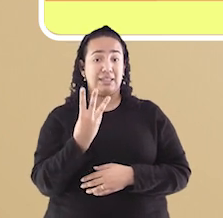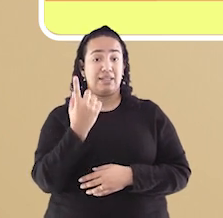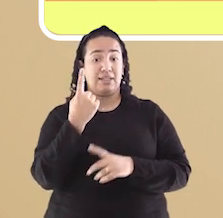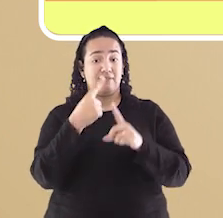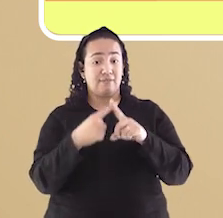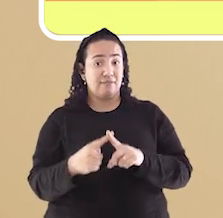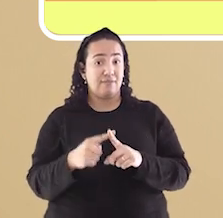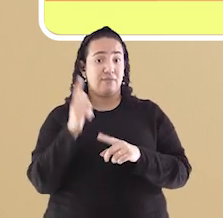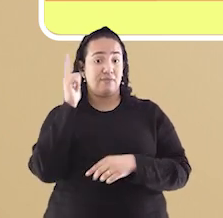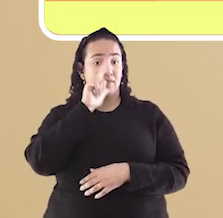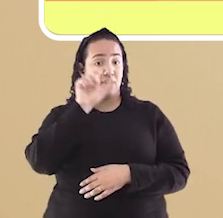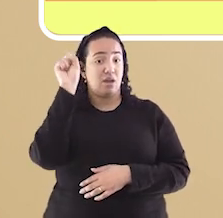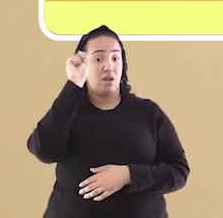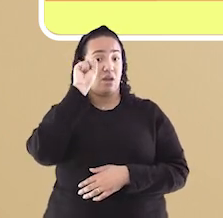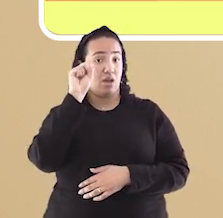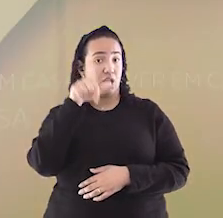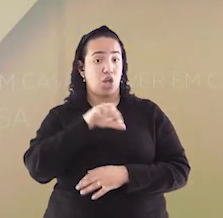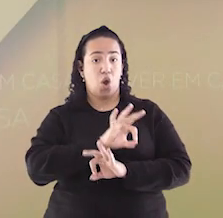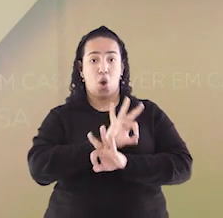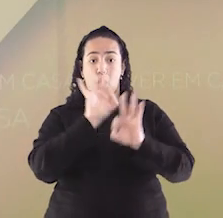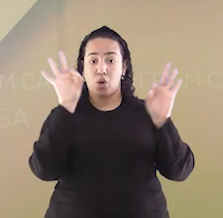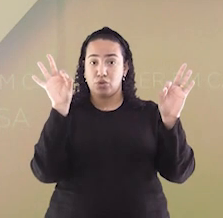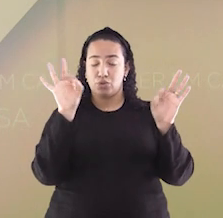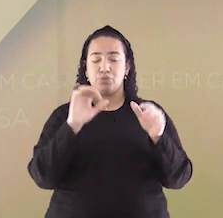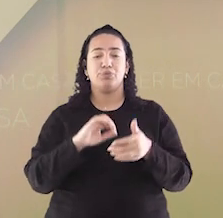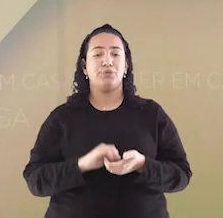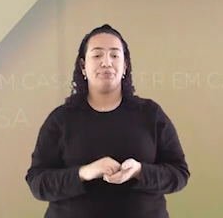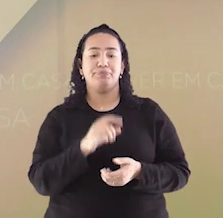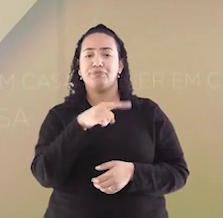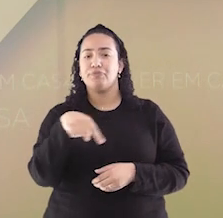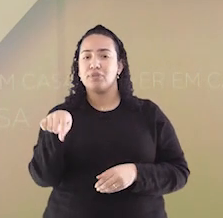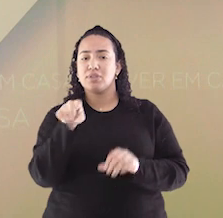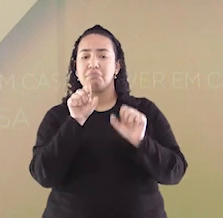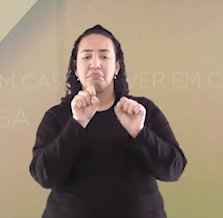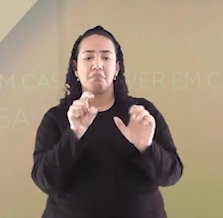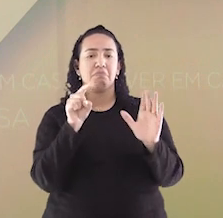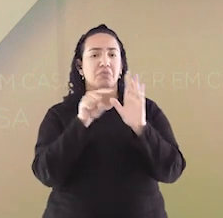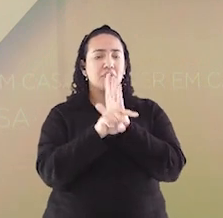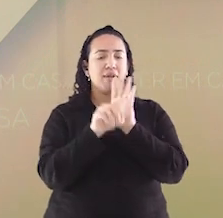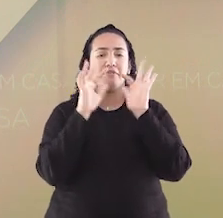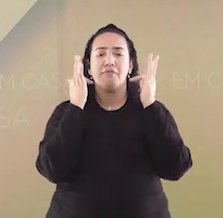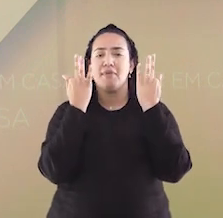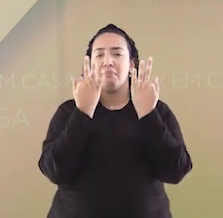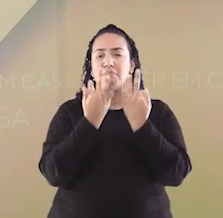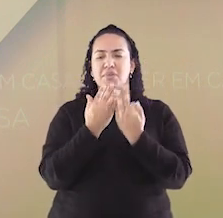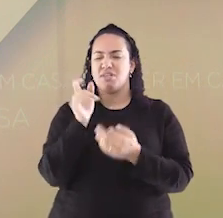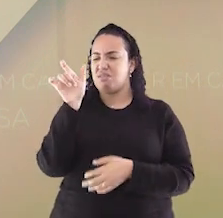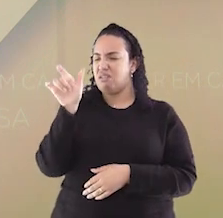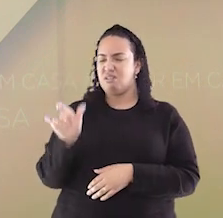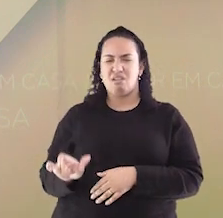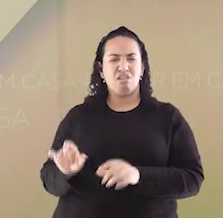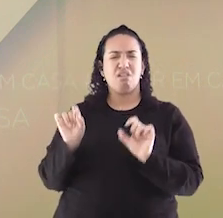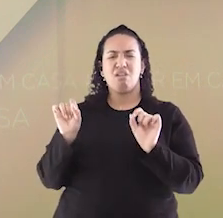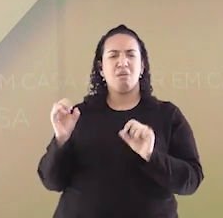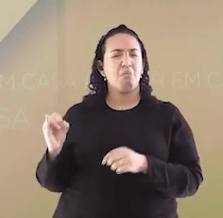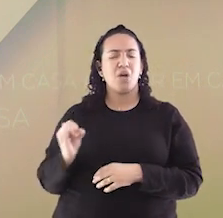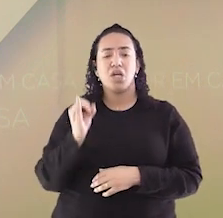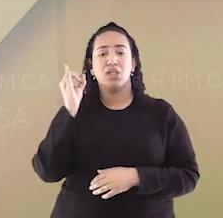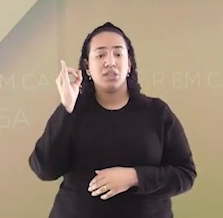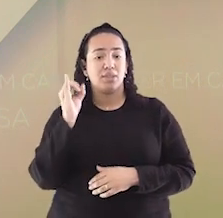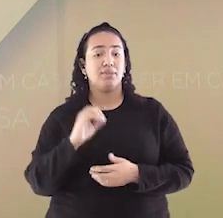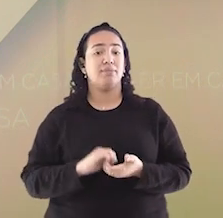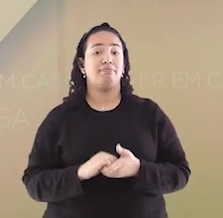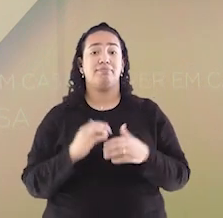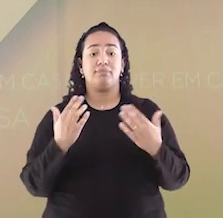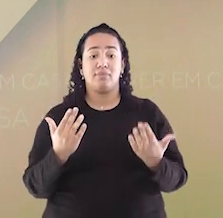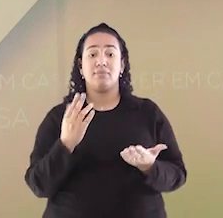Ou seja, ele era um ótimo piloto. Você pode perguntar para seus familiares quem foi Ayrton Senna. Todas as vezes que